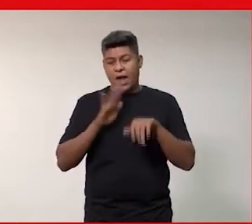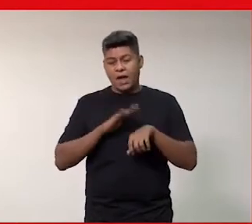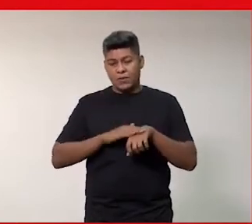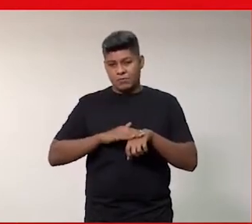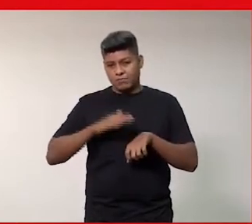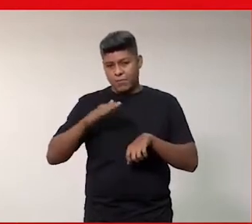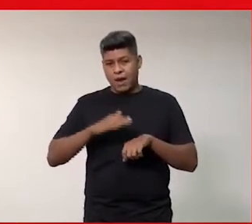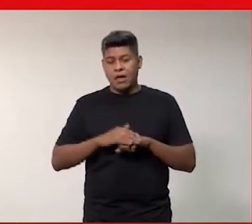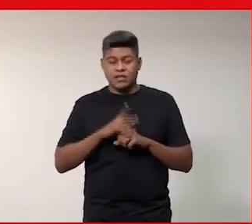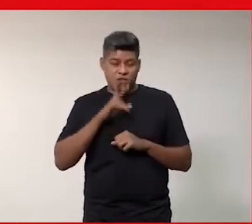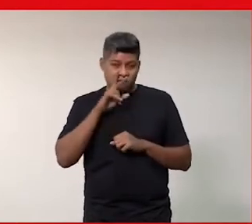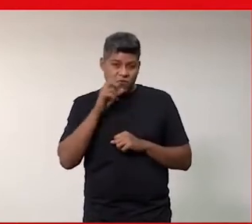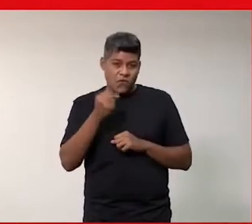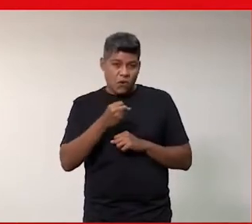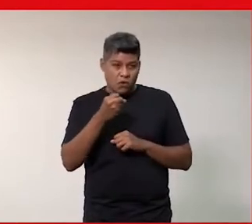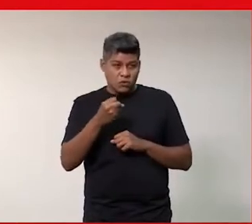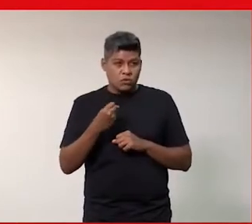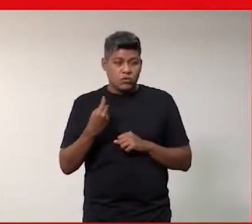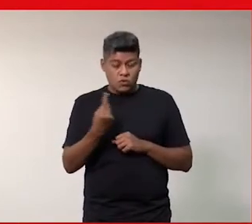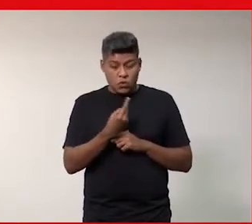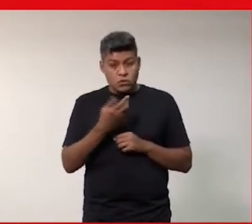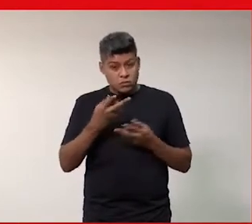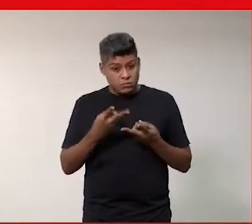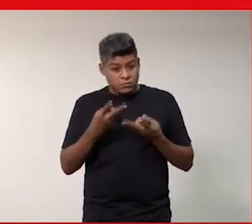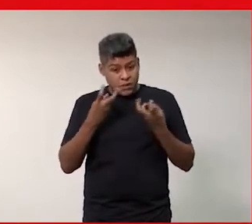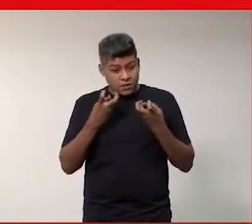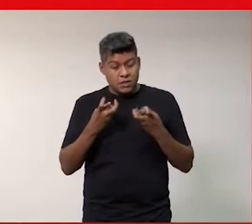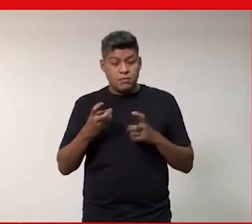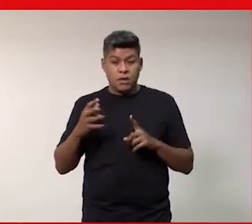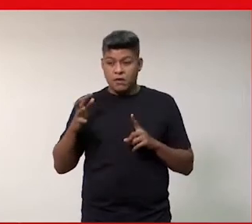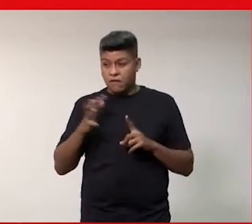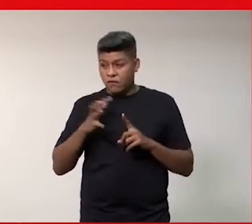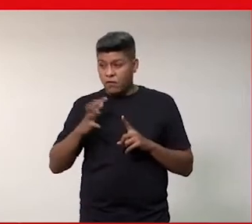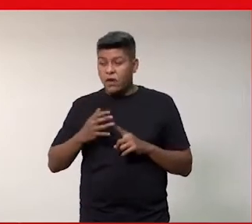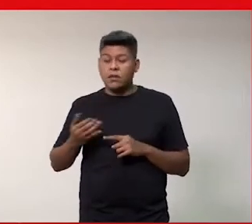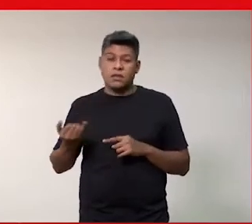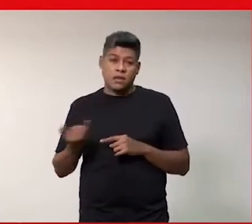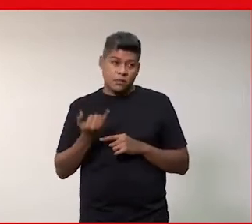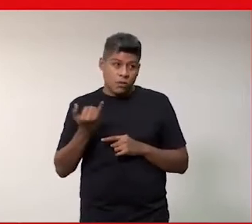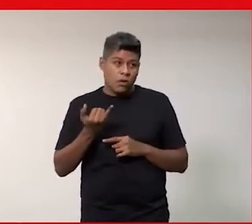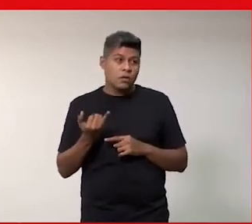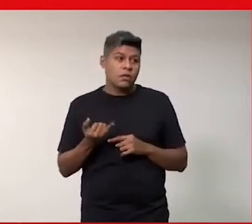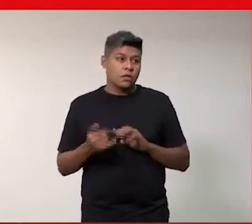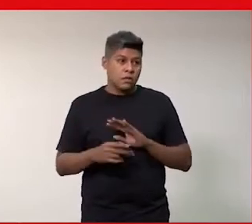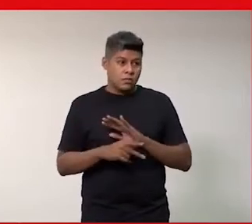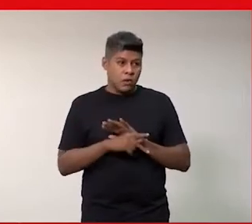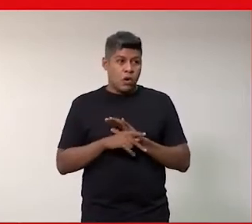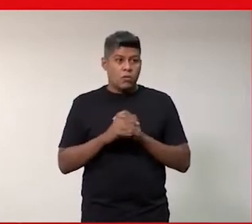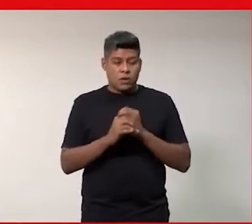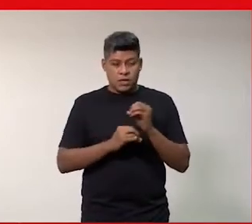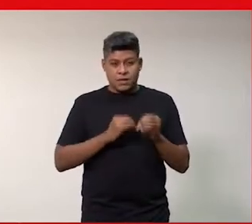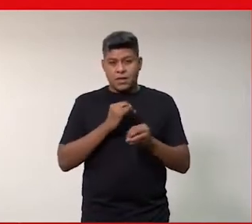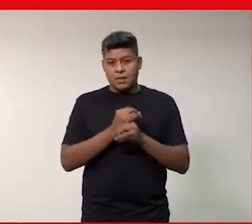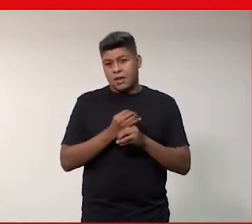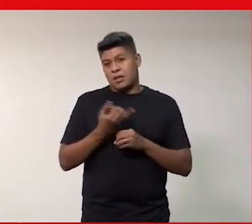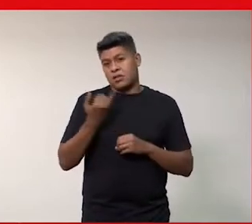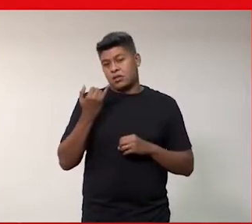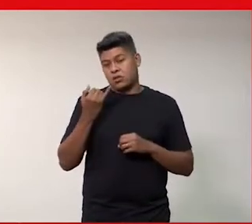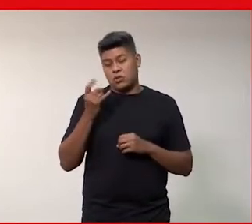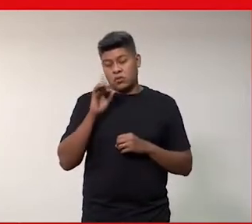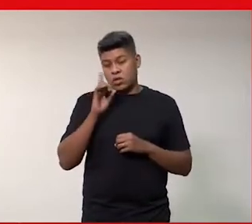mais forte a gente perceber essa influência, essa importância da internet no nosso dia a dia, né.